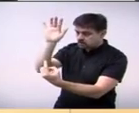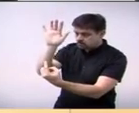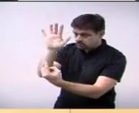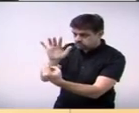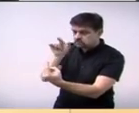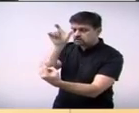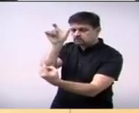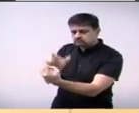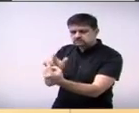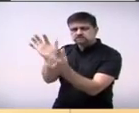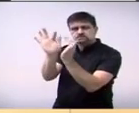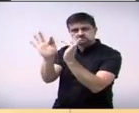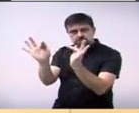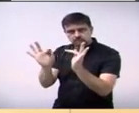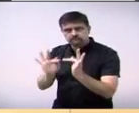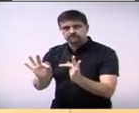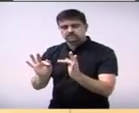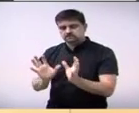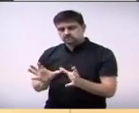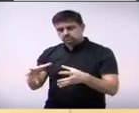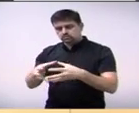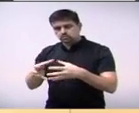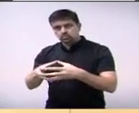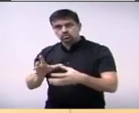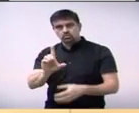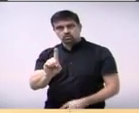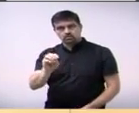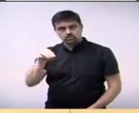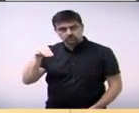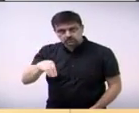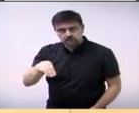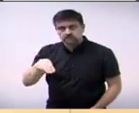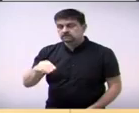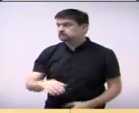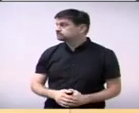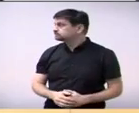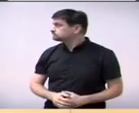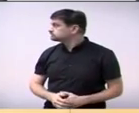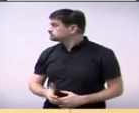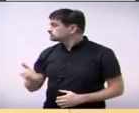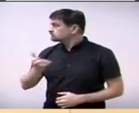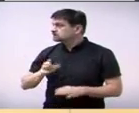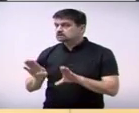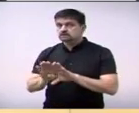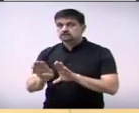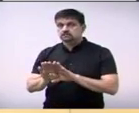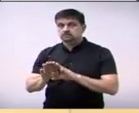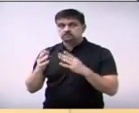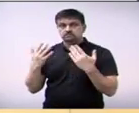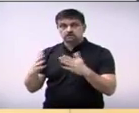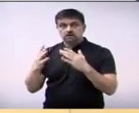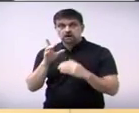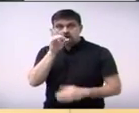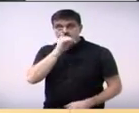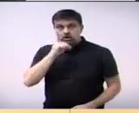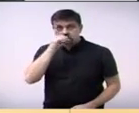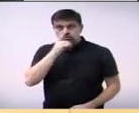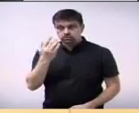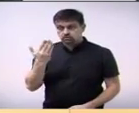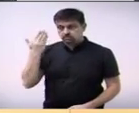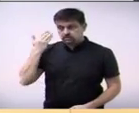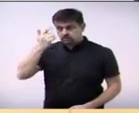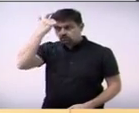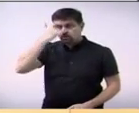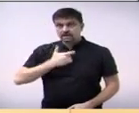no DEM e que dê tudo certo as coisas para você só queria aqui dar os parabéns nesse domingo eu estive na igreja Batista